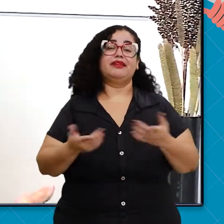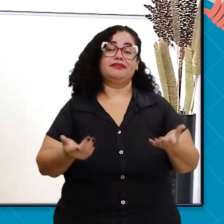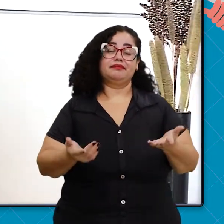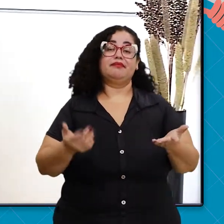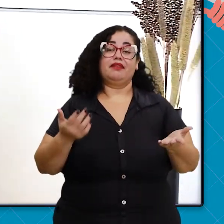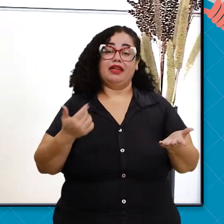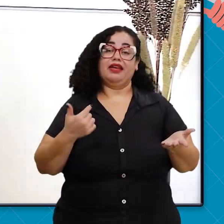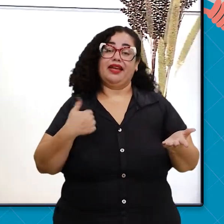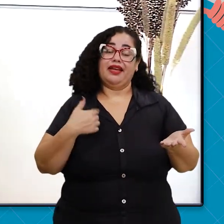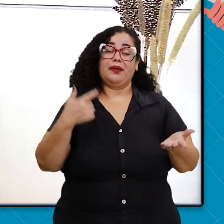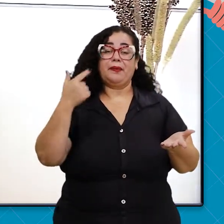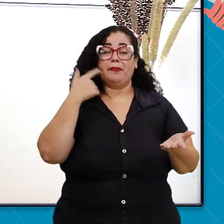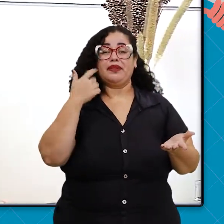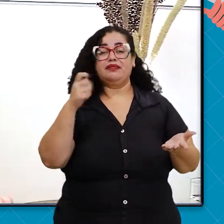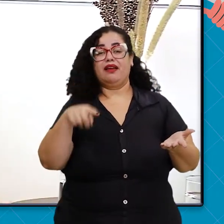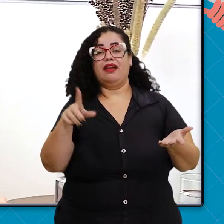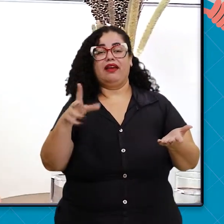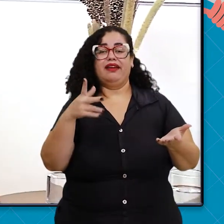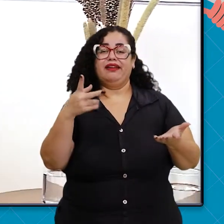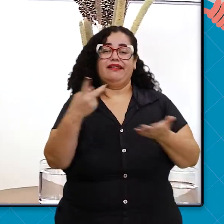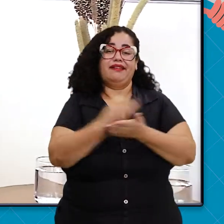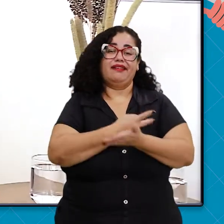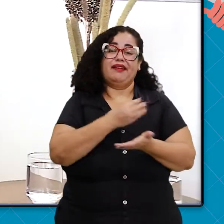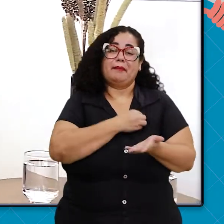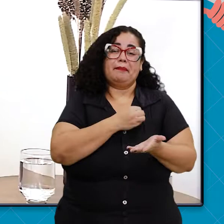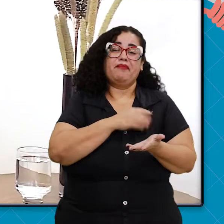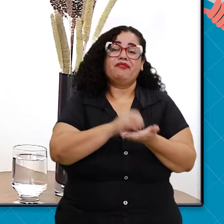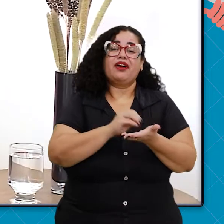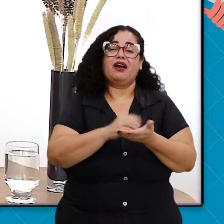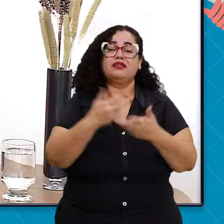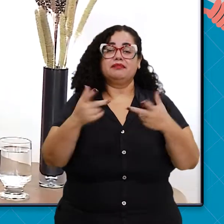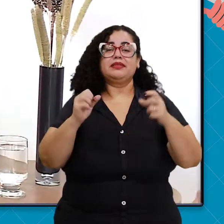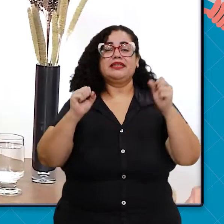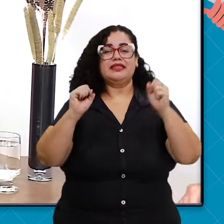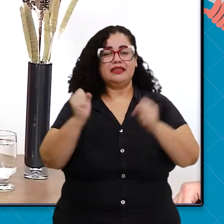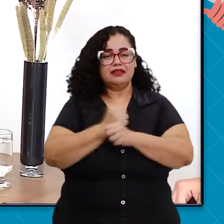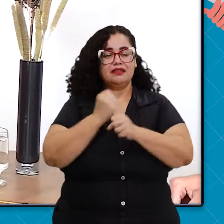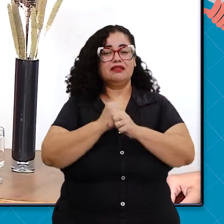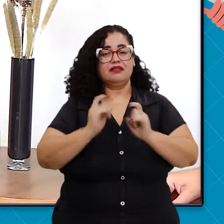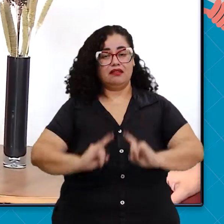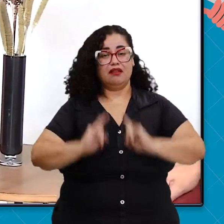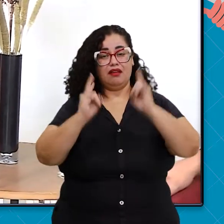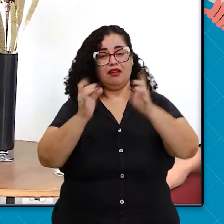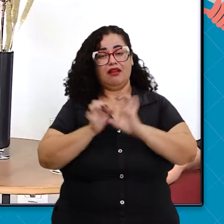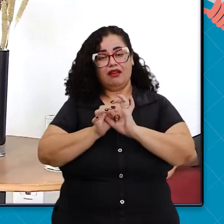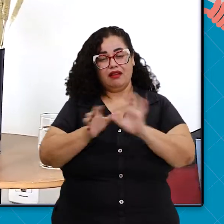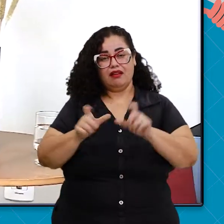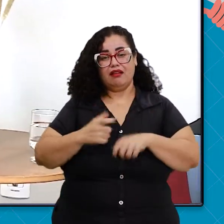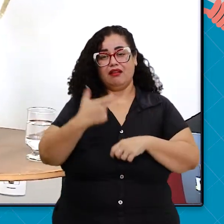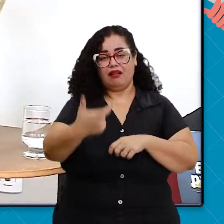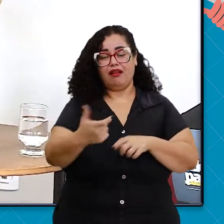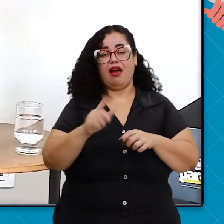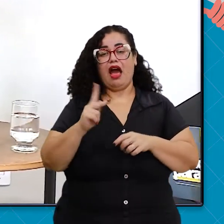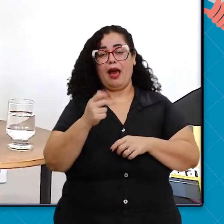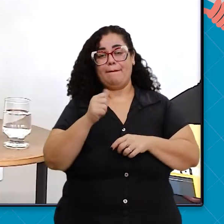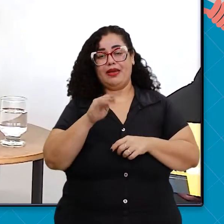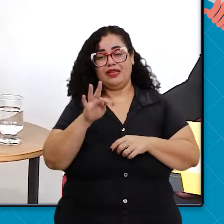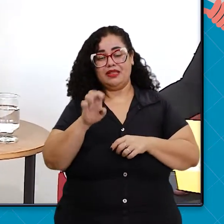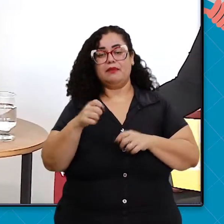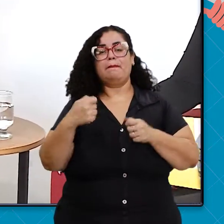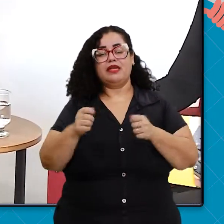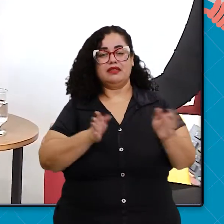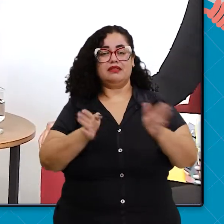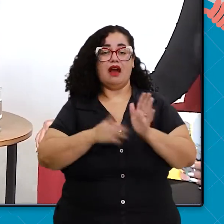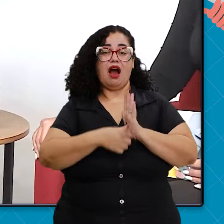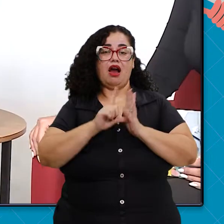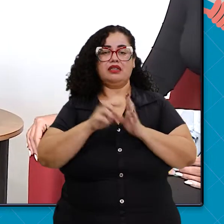O que eu acho que peca muito, a gente tem que trabalhar para que toda obra, quando for receber hábitos, já tenha, aquele local tem que ser acessível. Se